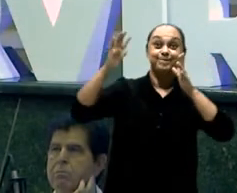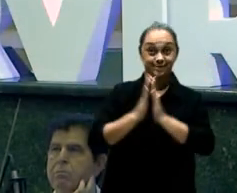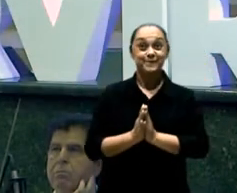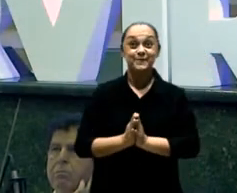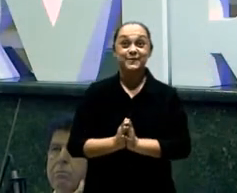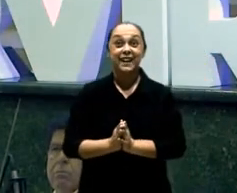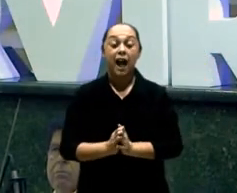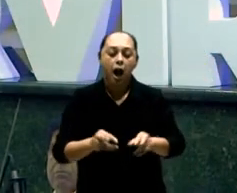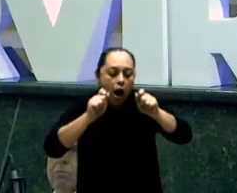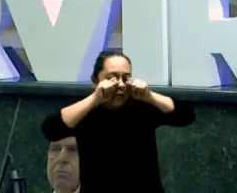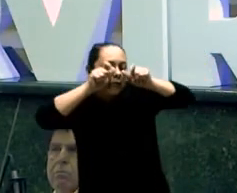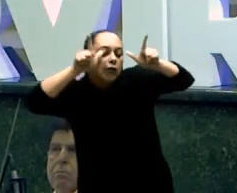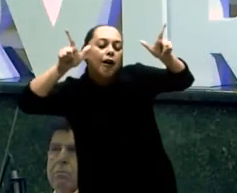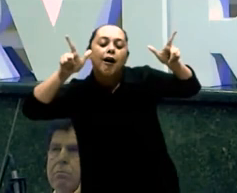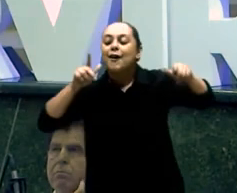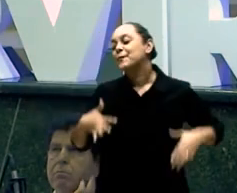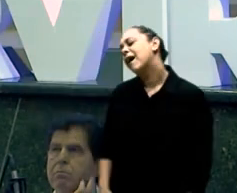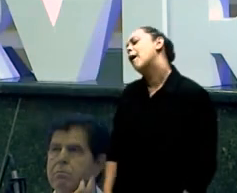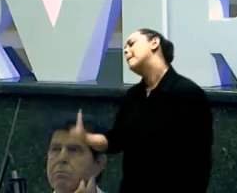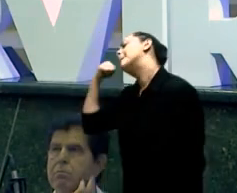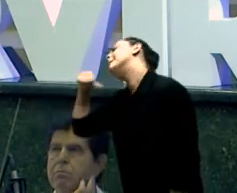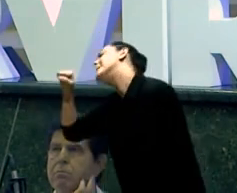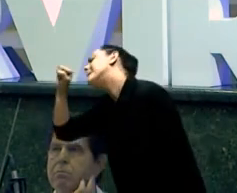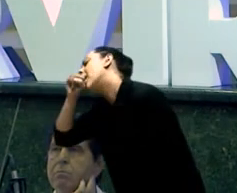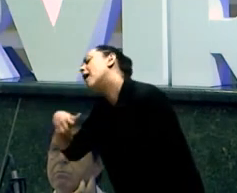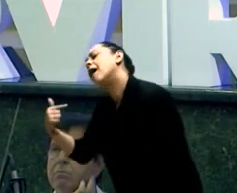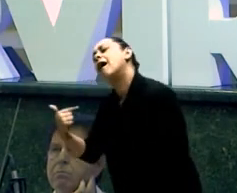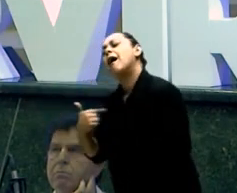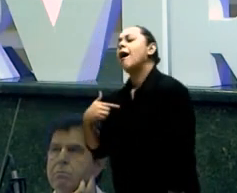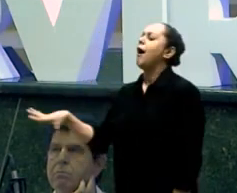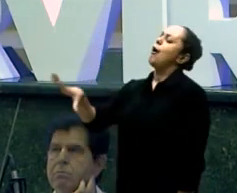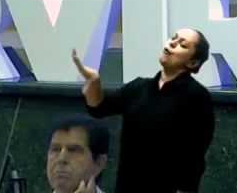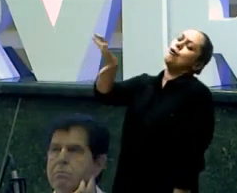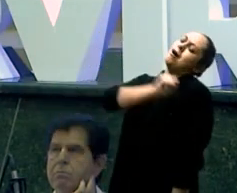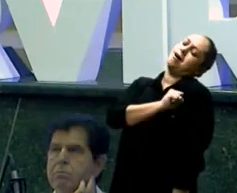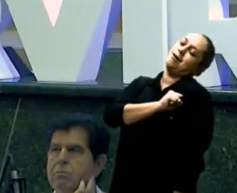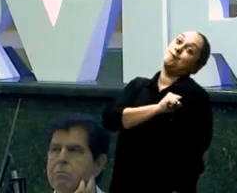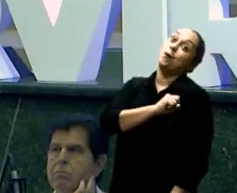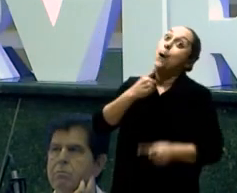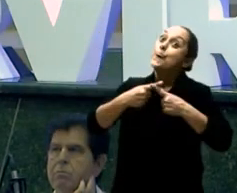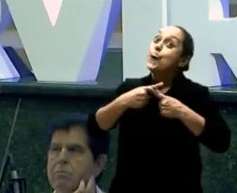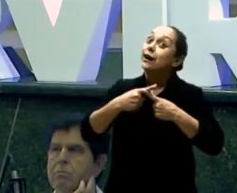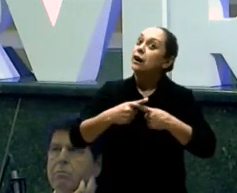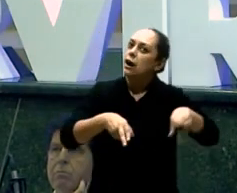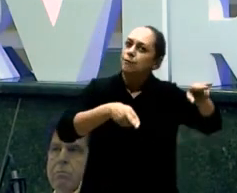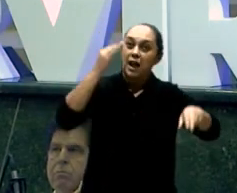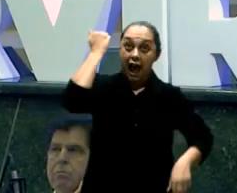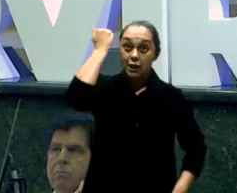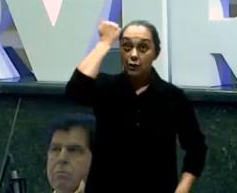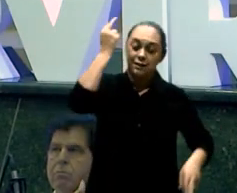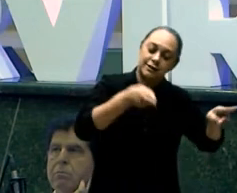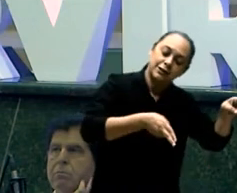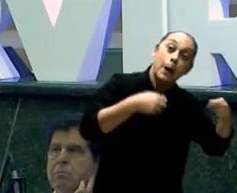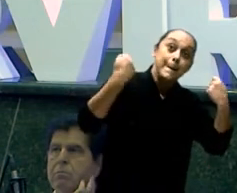Mas porquê Porque ele precisa Dormir Para poder Crescer Se a tua mãe Ou teu pai Estiver aqui